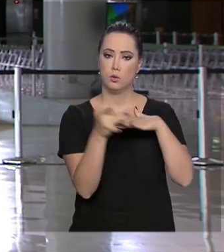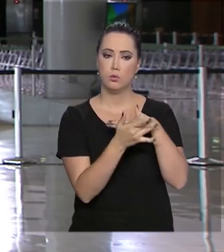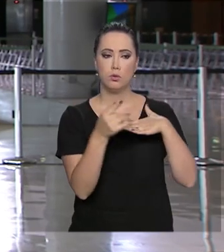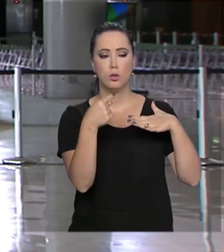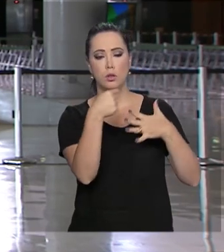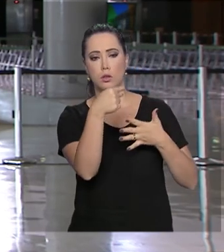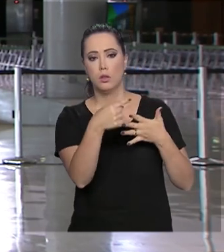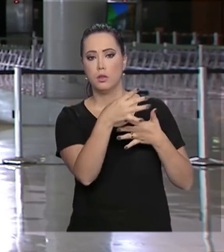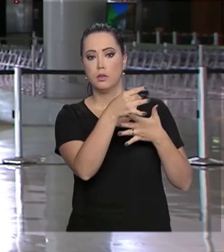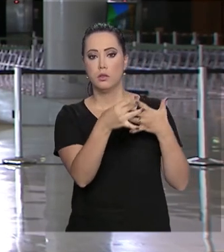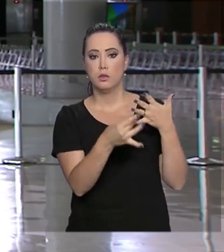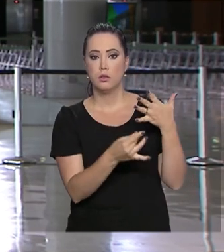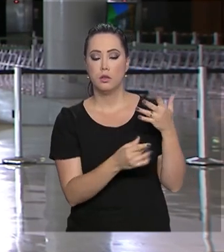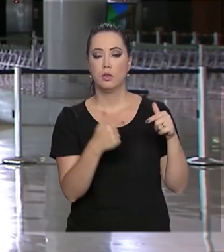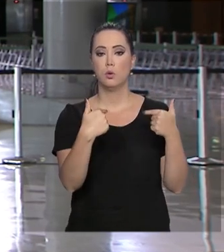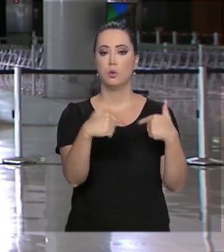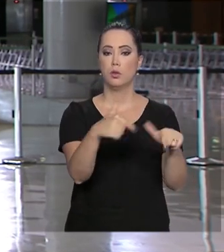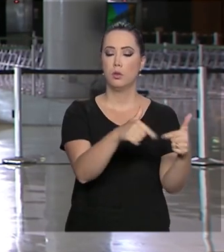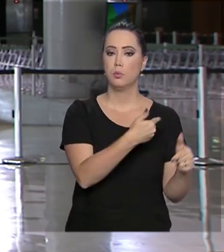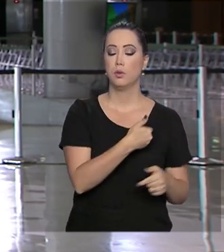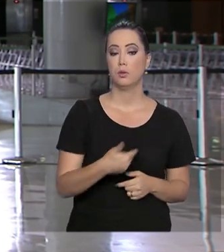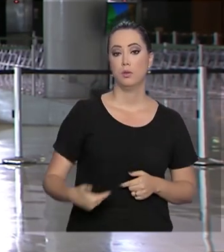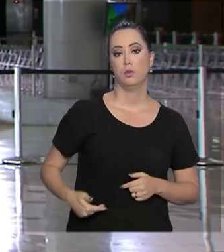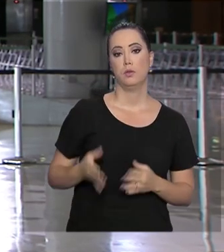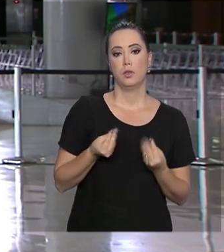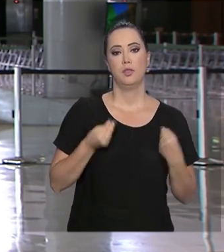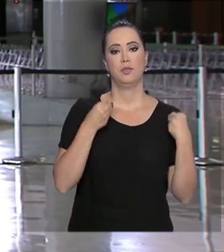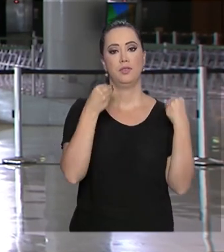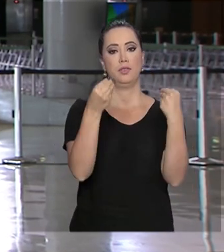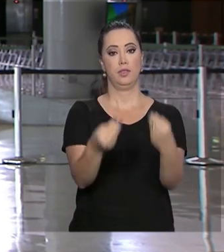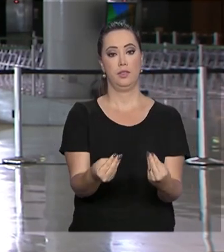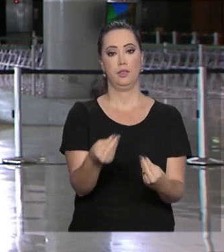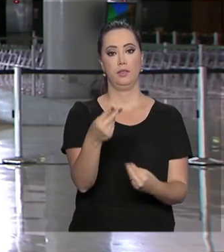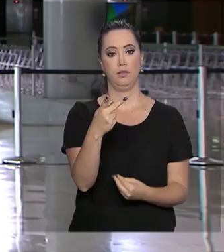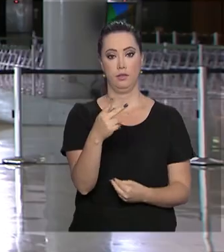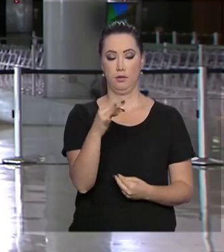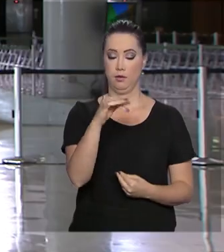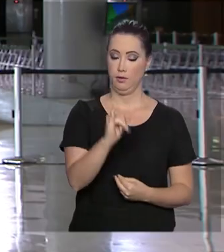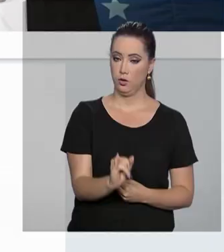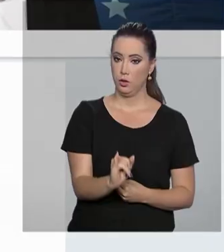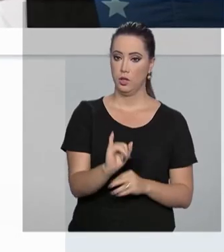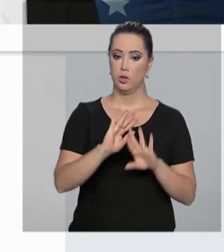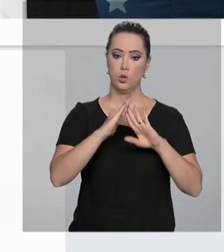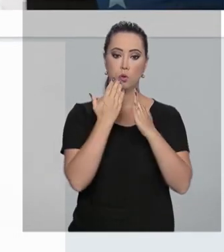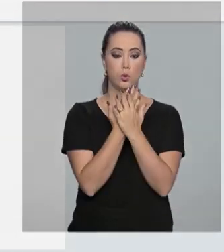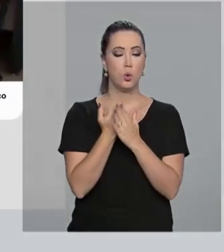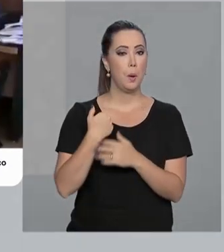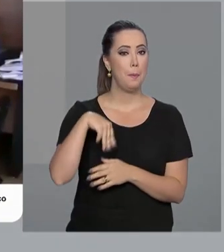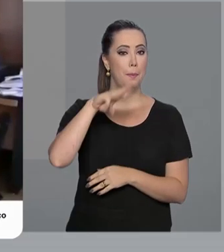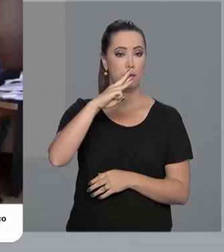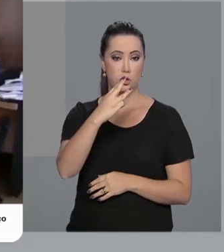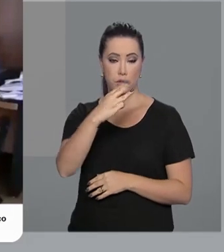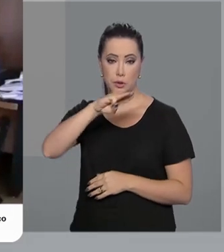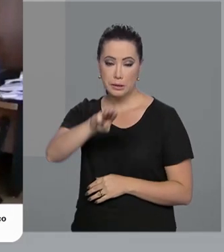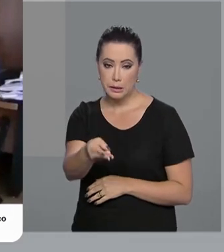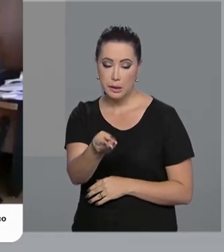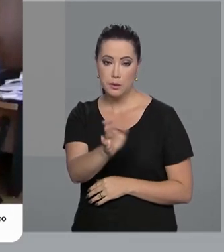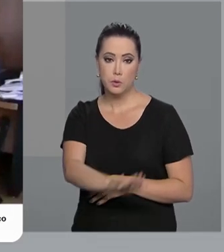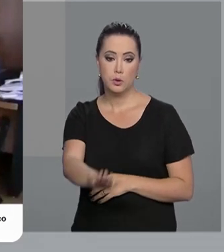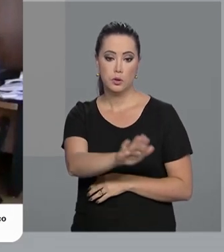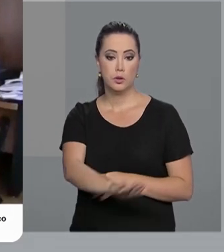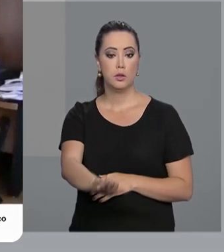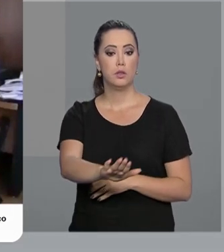recentes do governo, como a distribuição de kit escolar para mais de 3 milhões de pessoas, de crianças do ensino